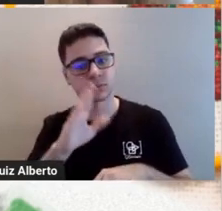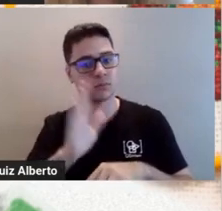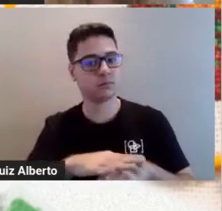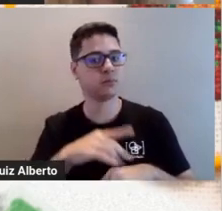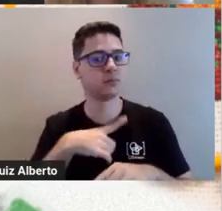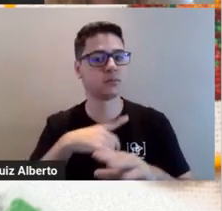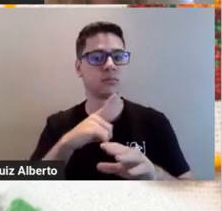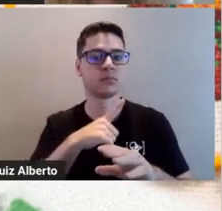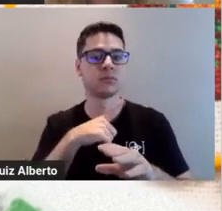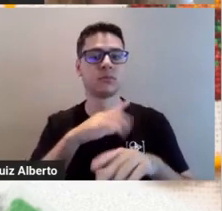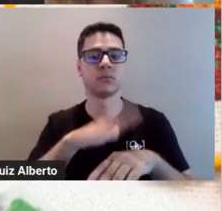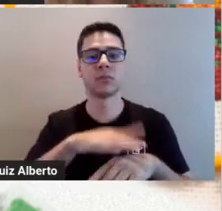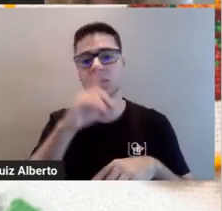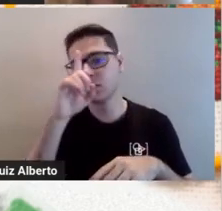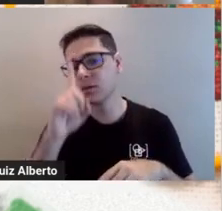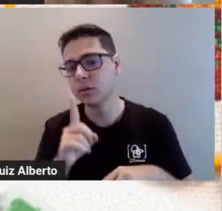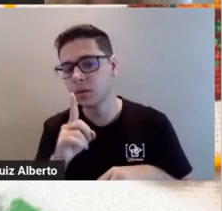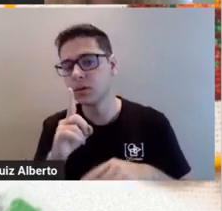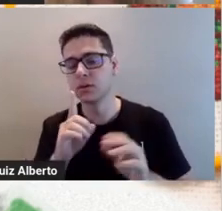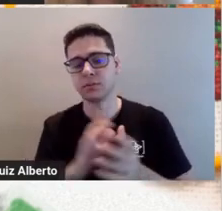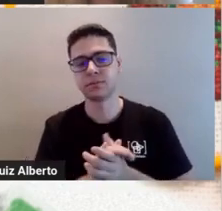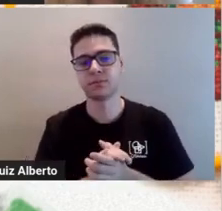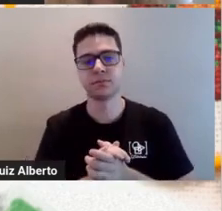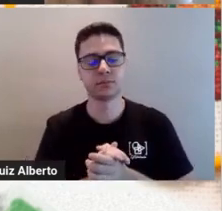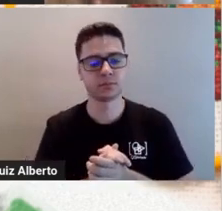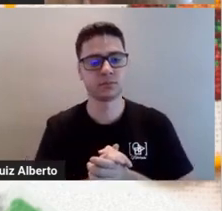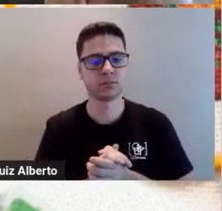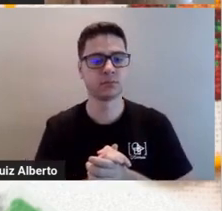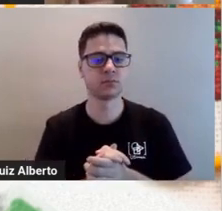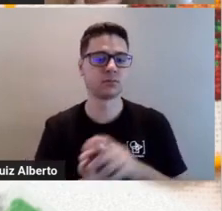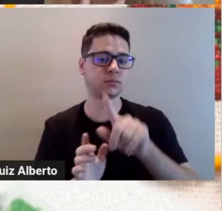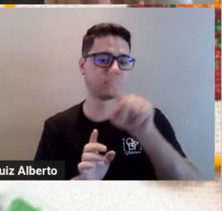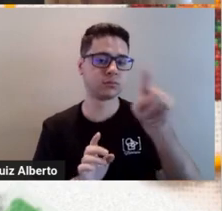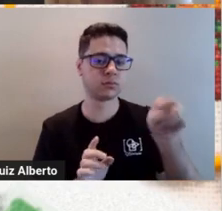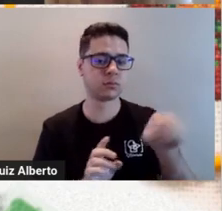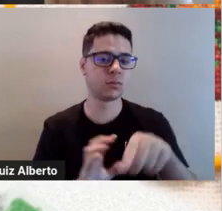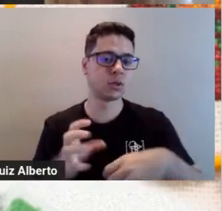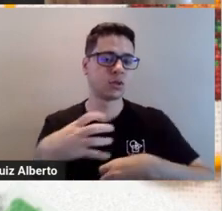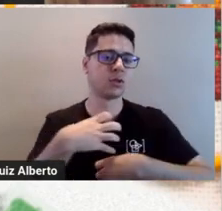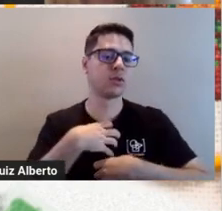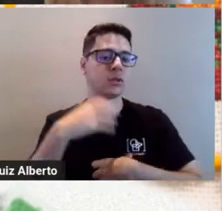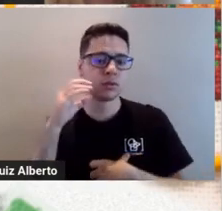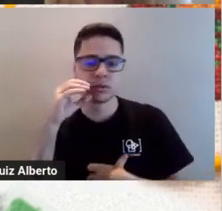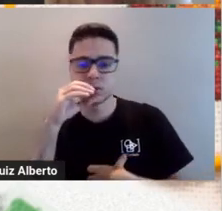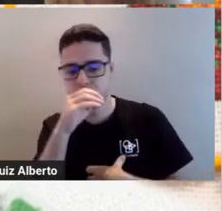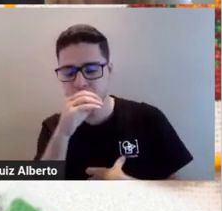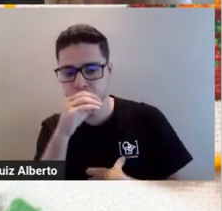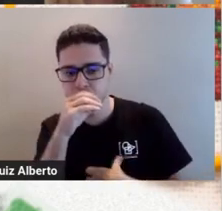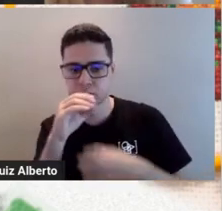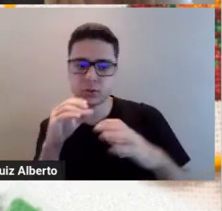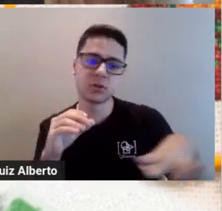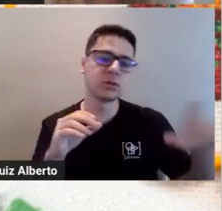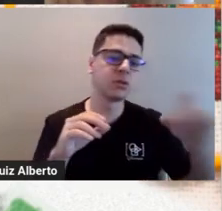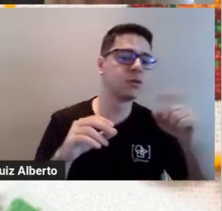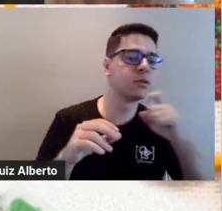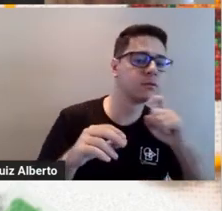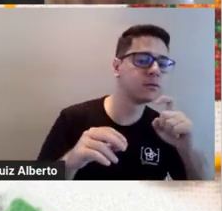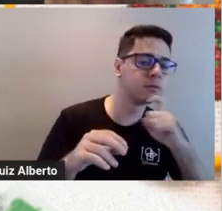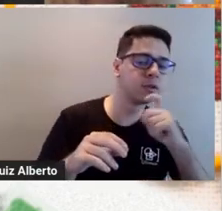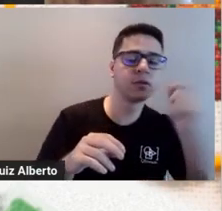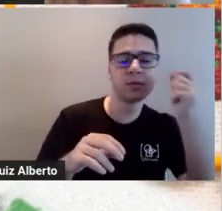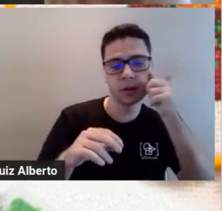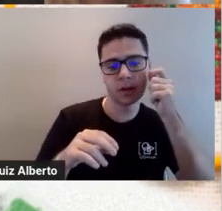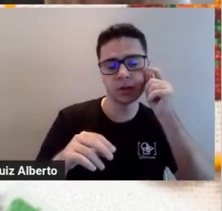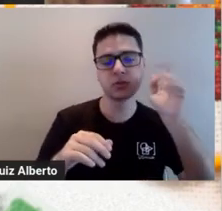mais amarelo esse lado do círculo, eu tenho essa sensação de quente. E o lado com mais azul, eu tenho uma